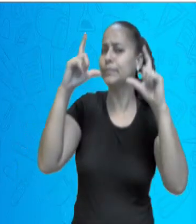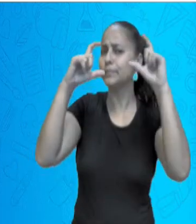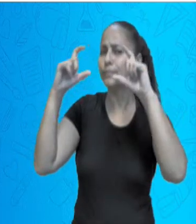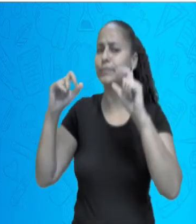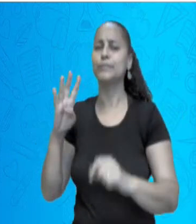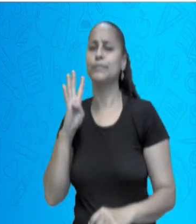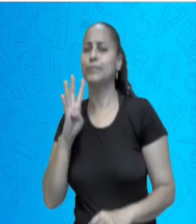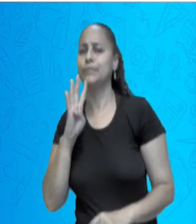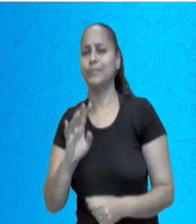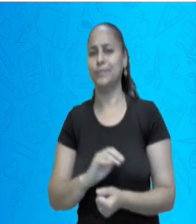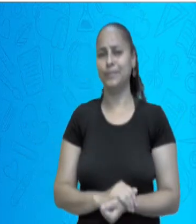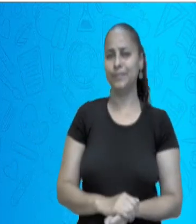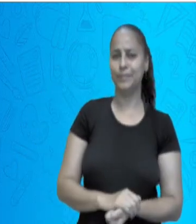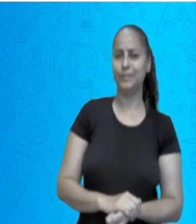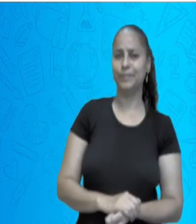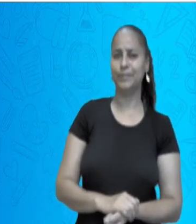legal.